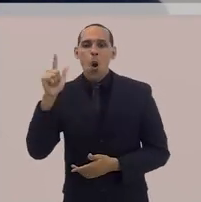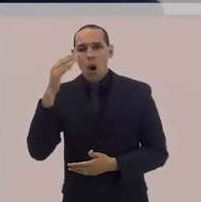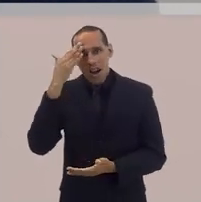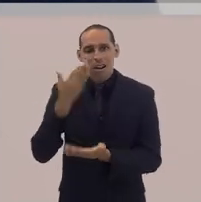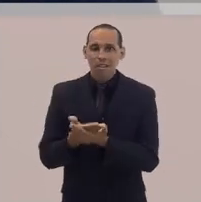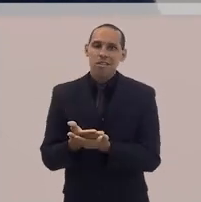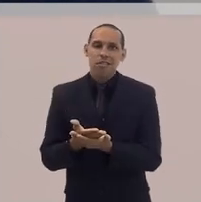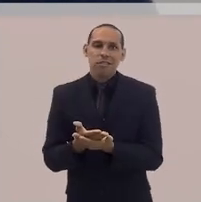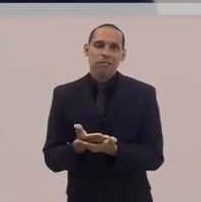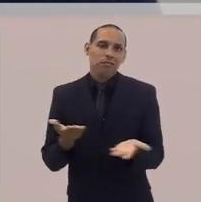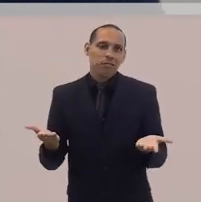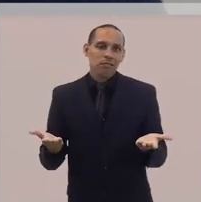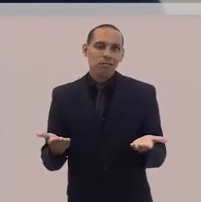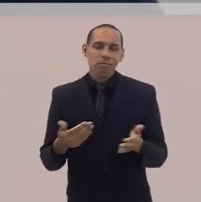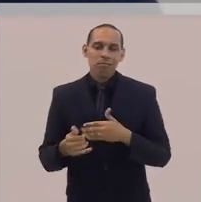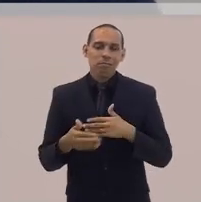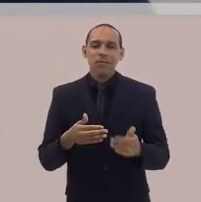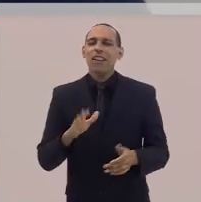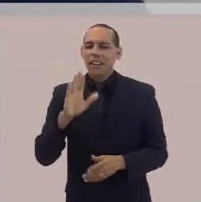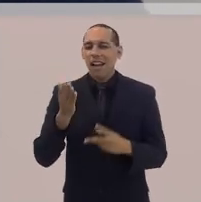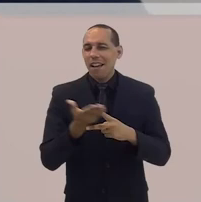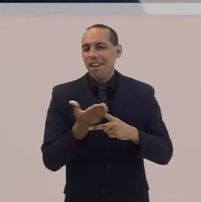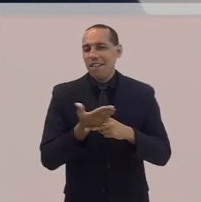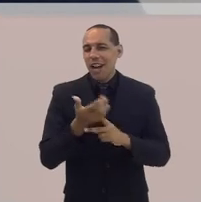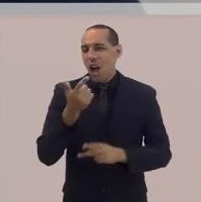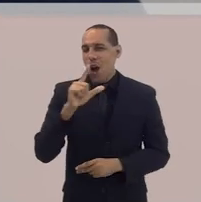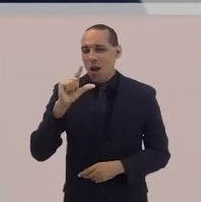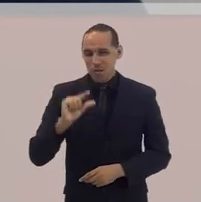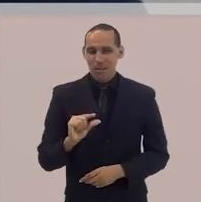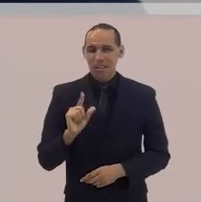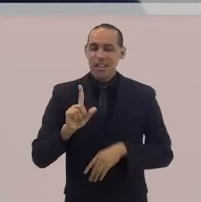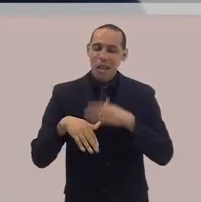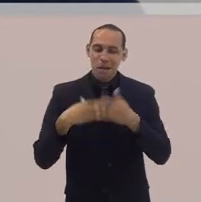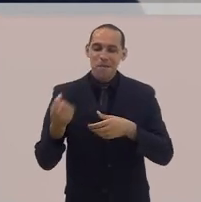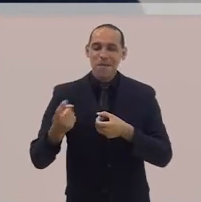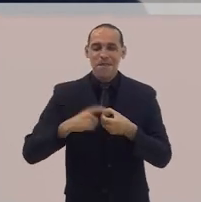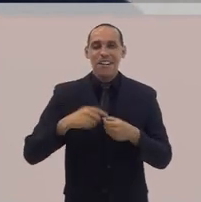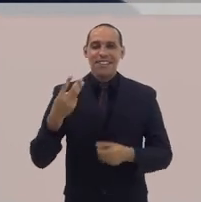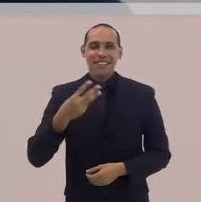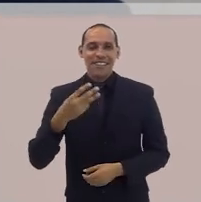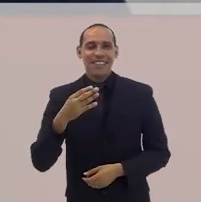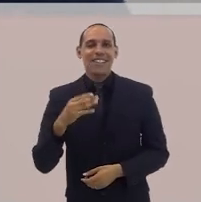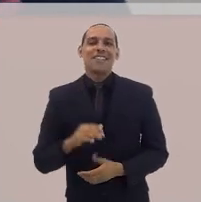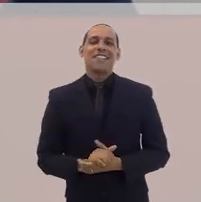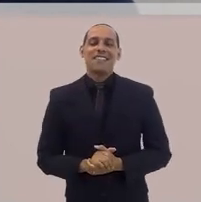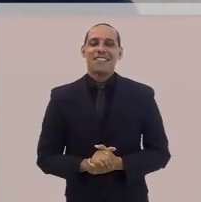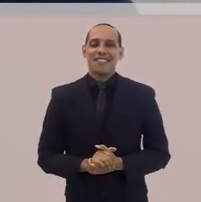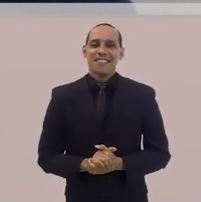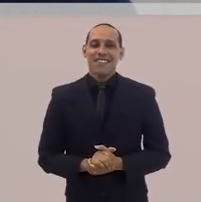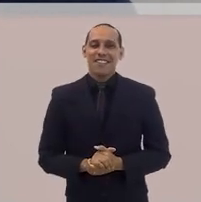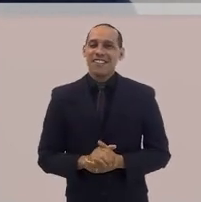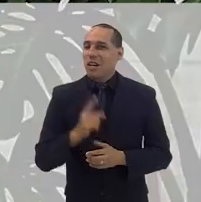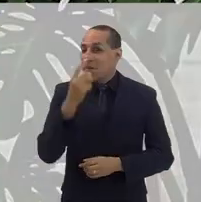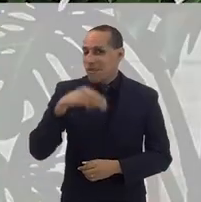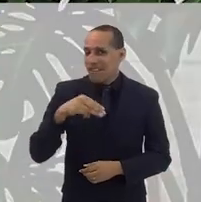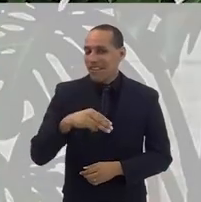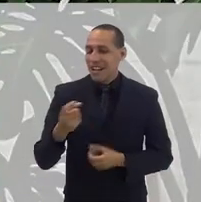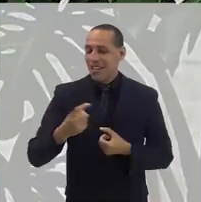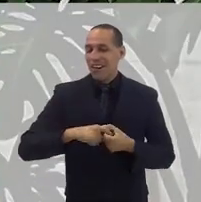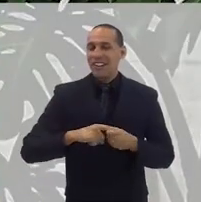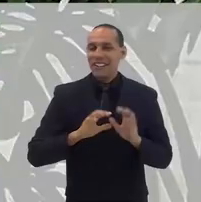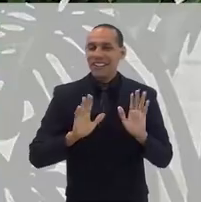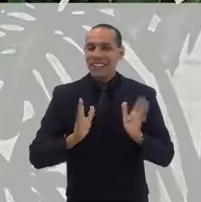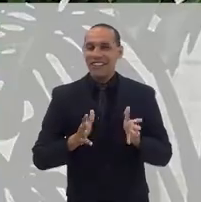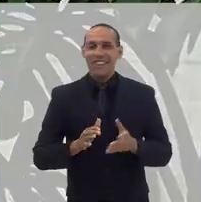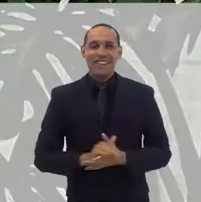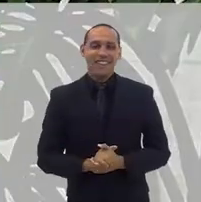ela qual for. Pastor, vamos fazer um pequeno intervalo mais uma vez e a gente retoma no terceiro bloco, tá bom? É só um